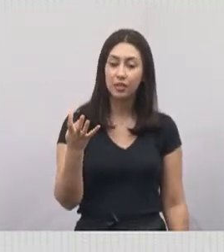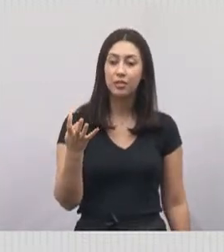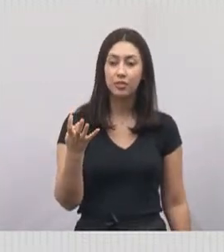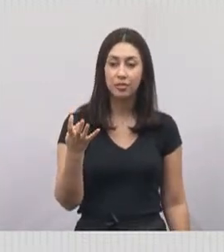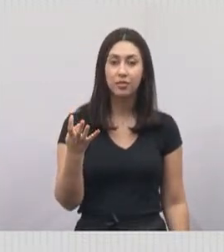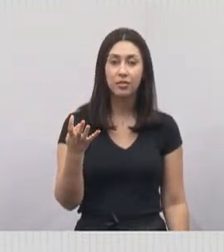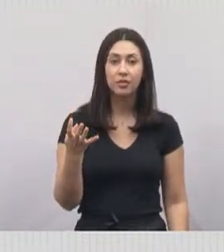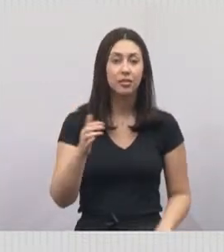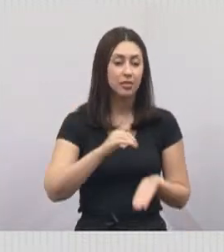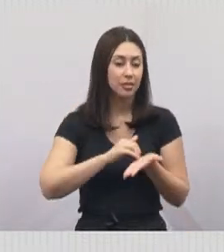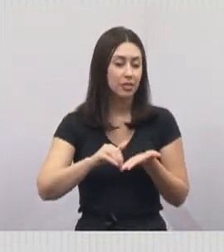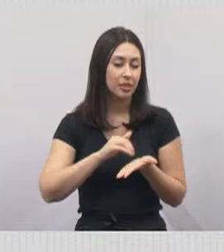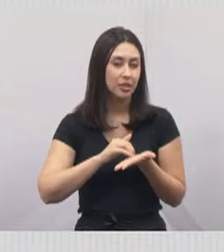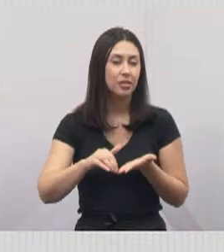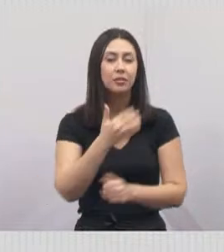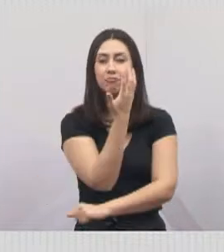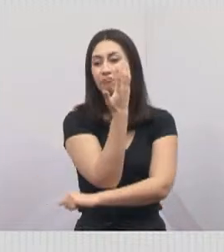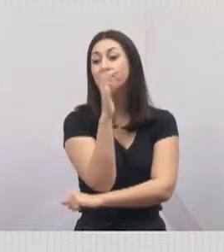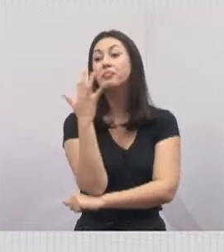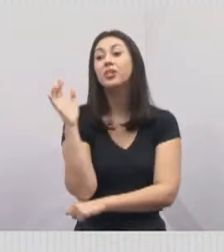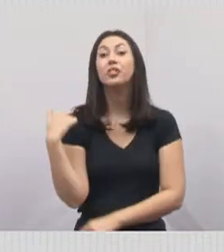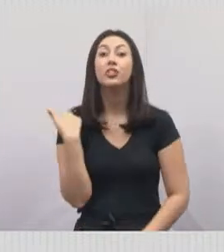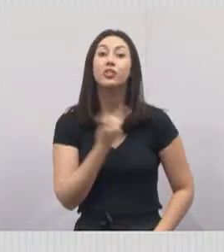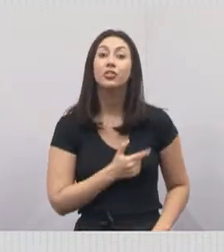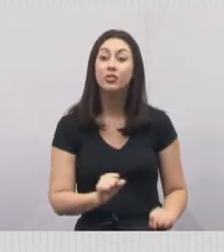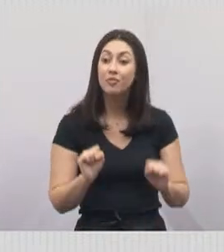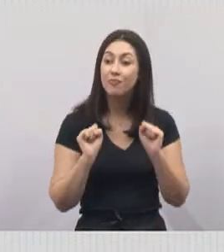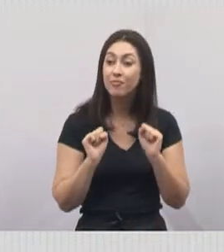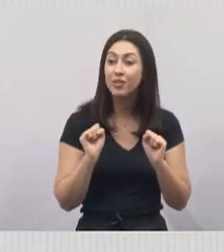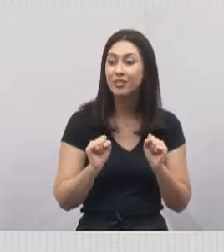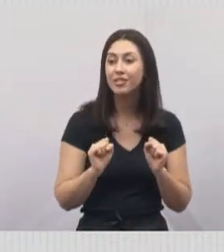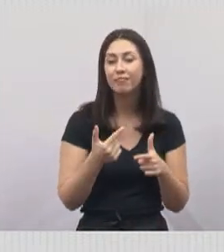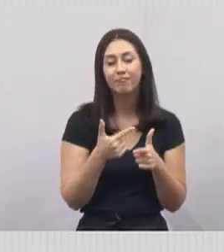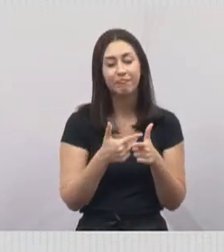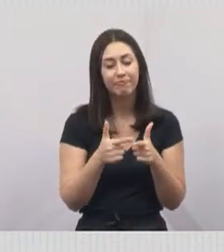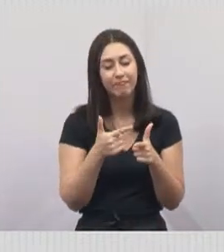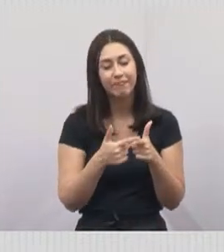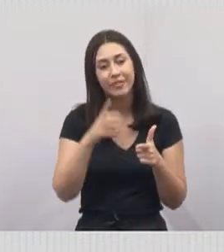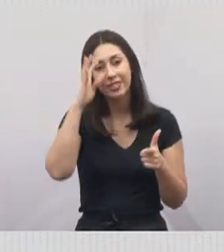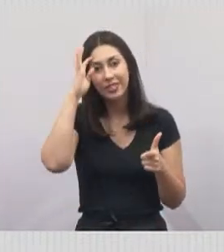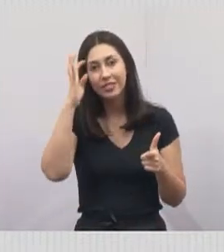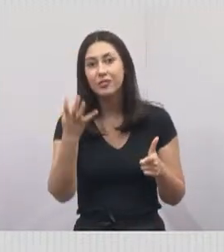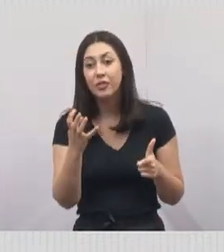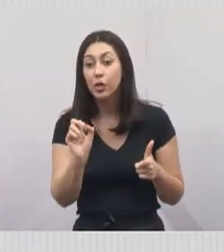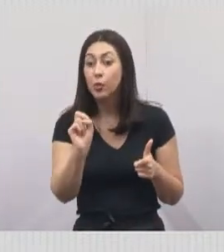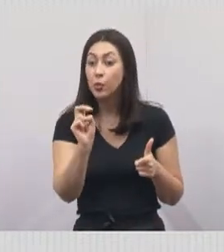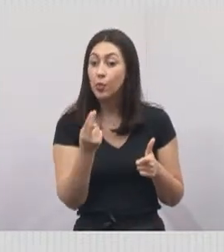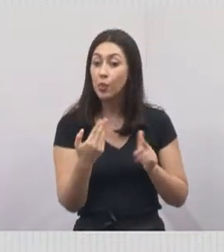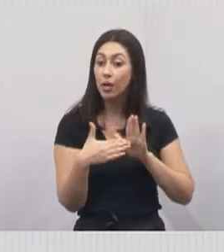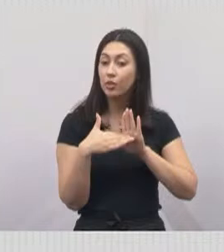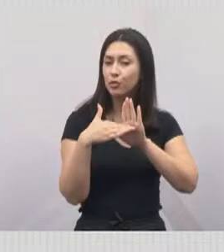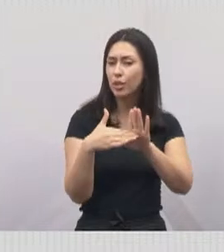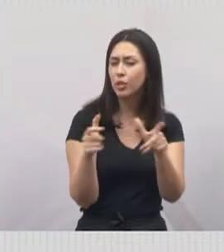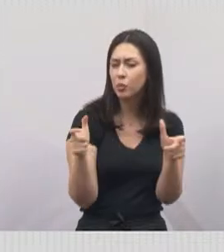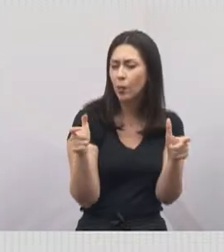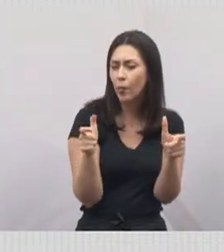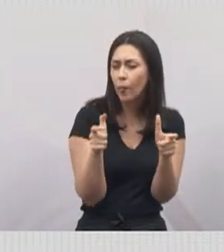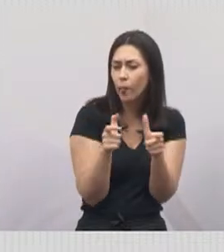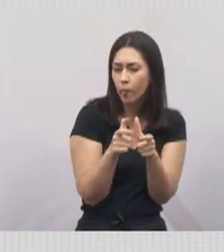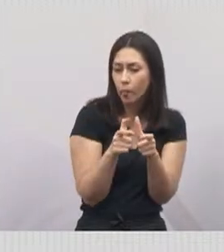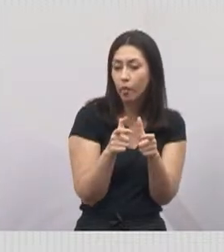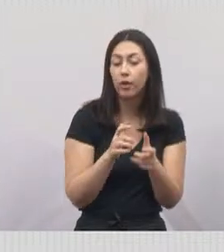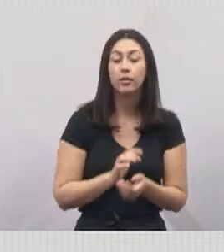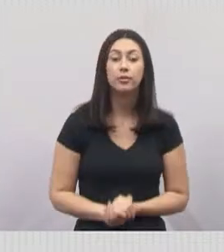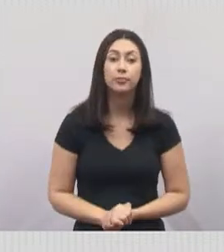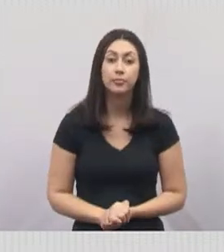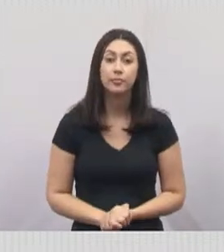Secretaria do Meio Ambiente para que a gente possa resolver essa questão ou ajudar a mitigar essa situação.